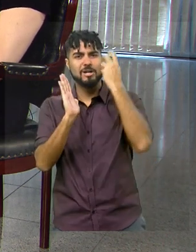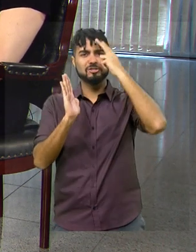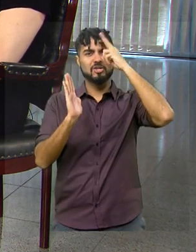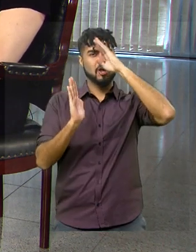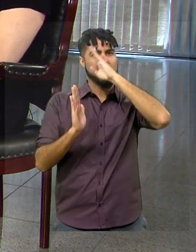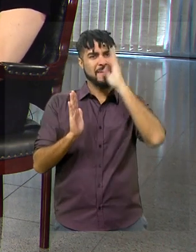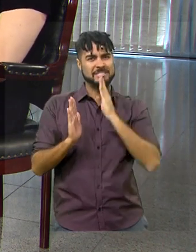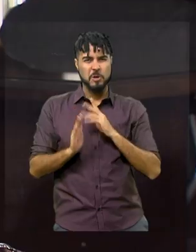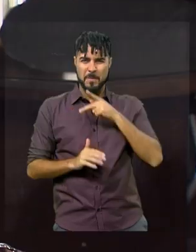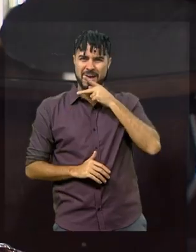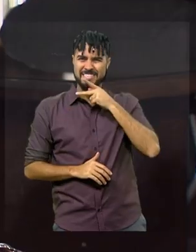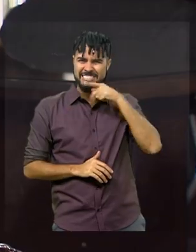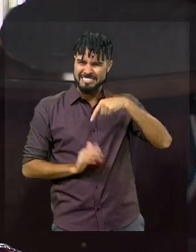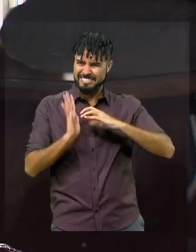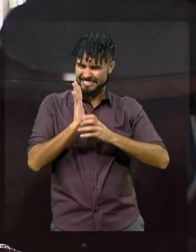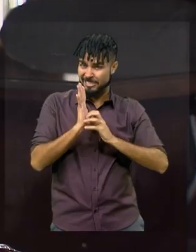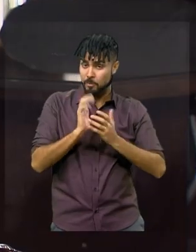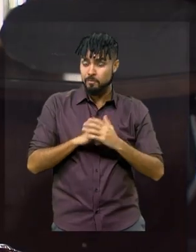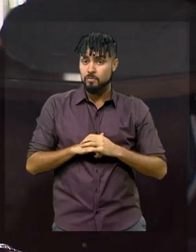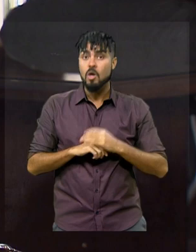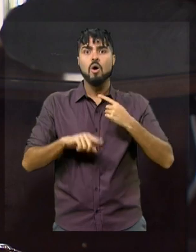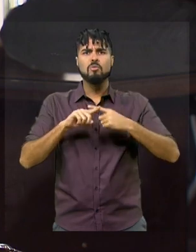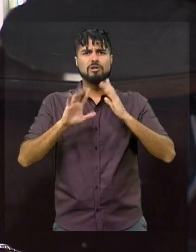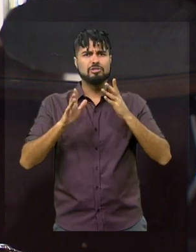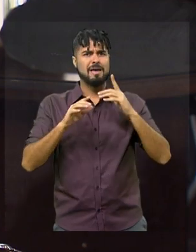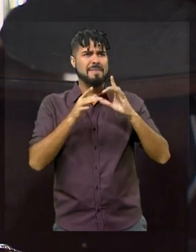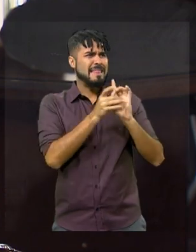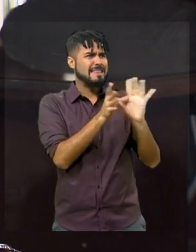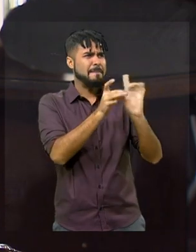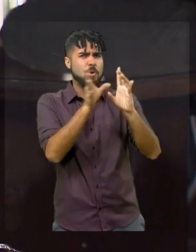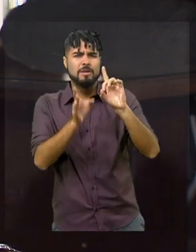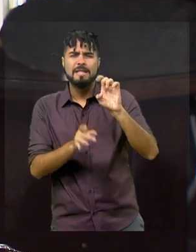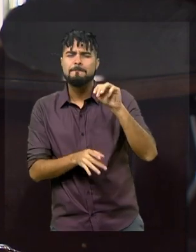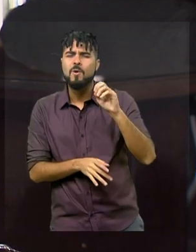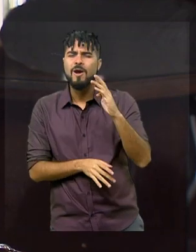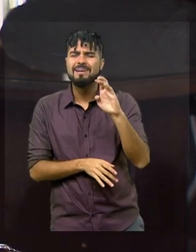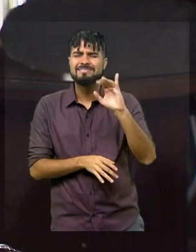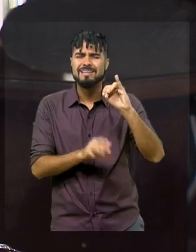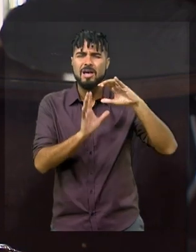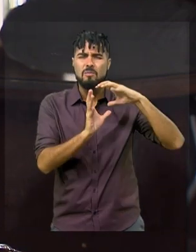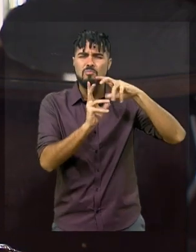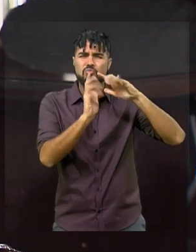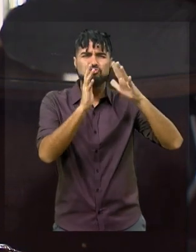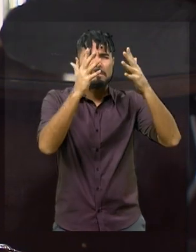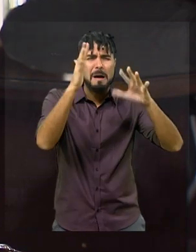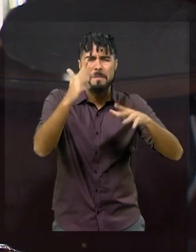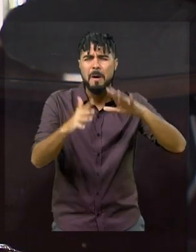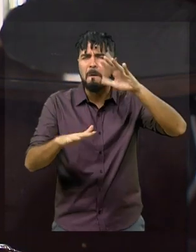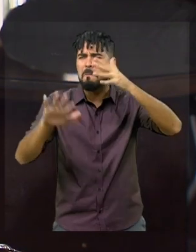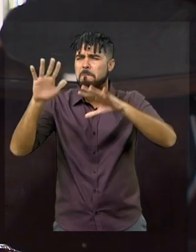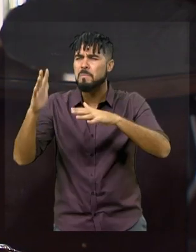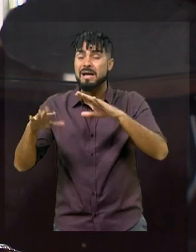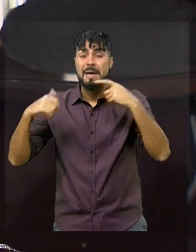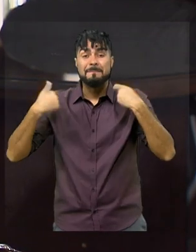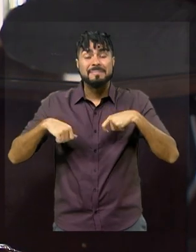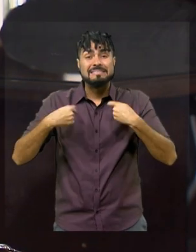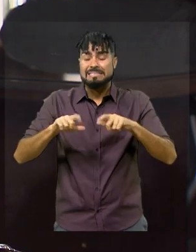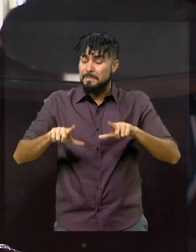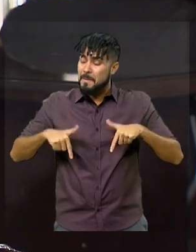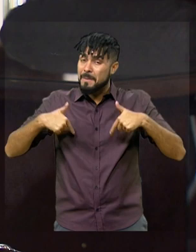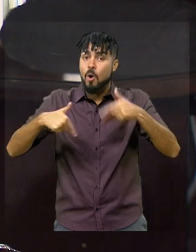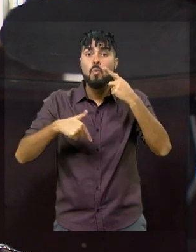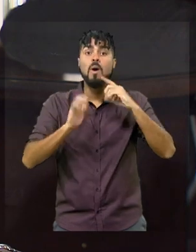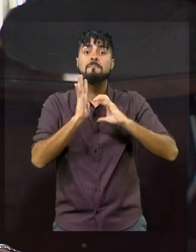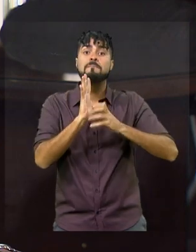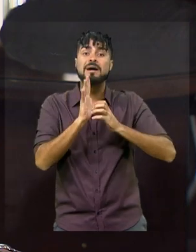Quando as democracias no mundo se enfraquecem, quando é necessário um grande partido de